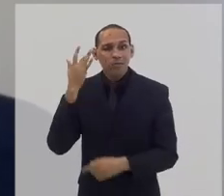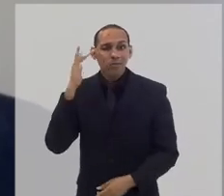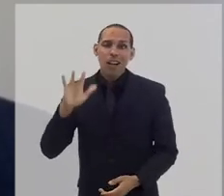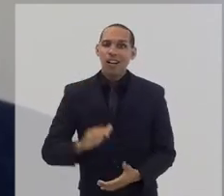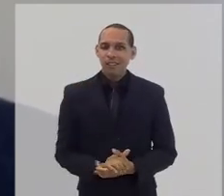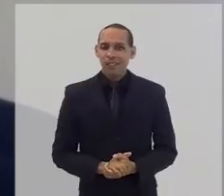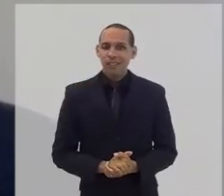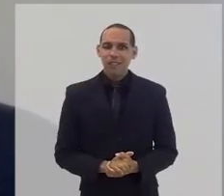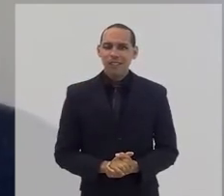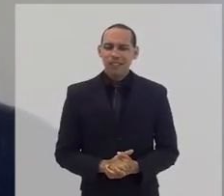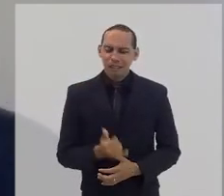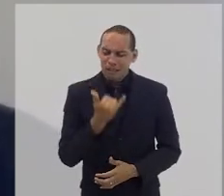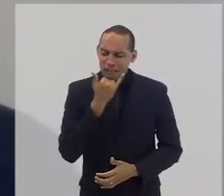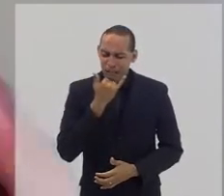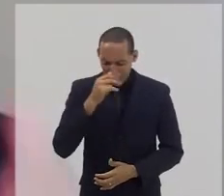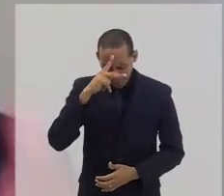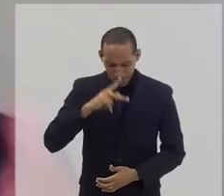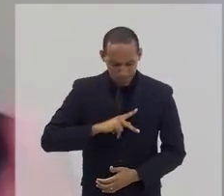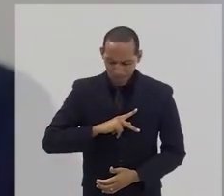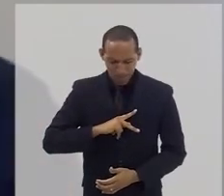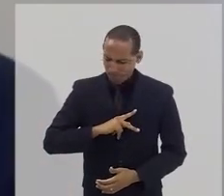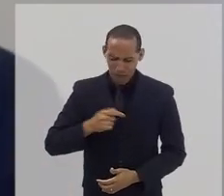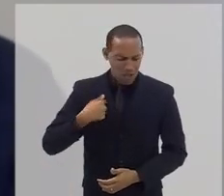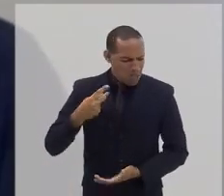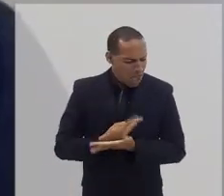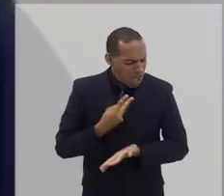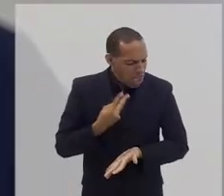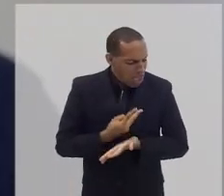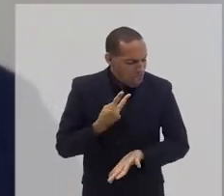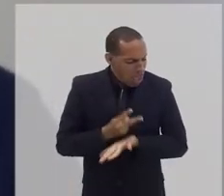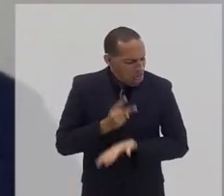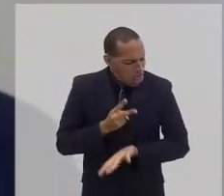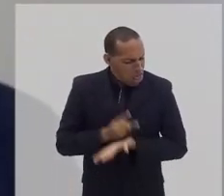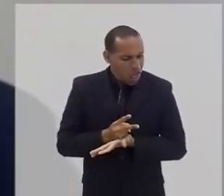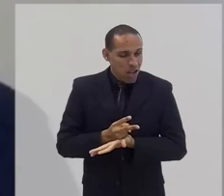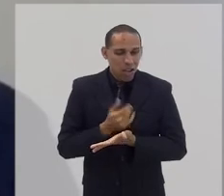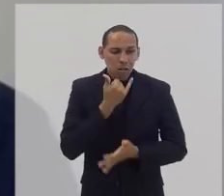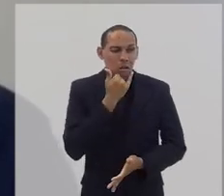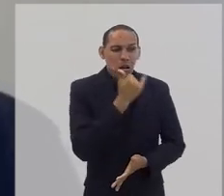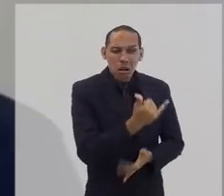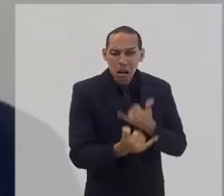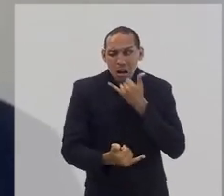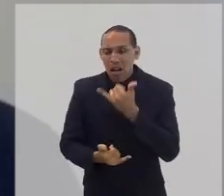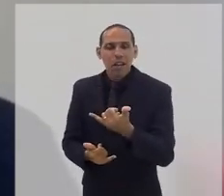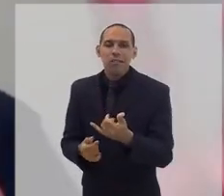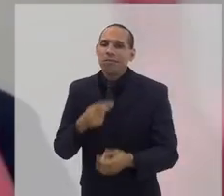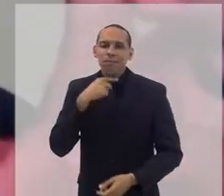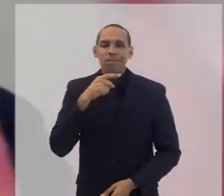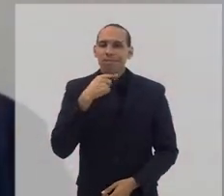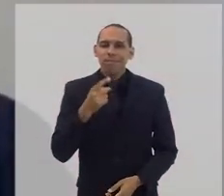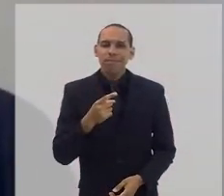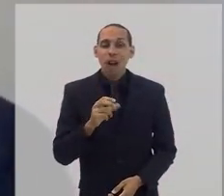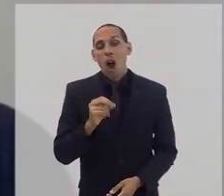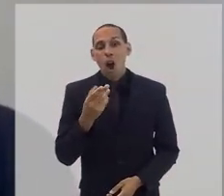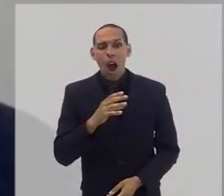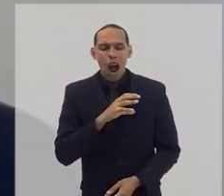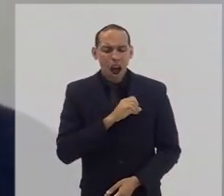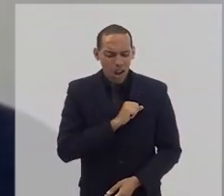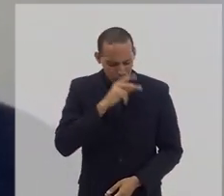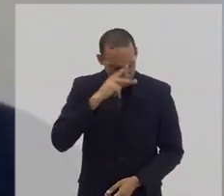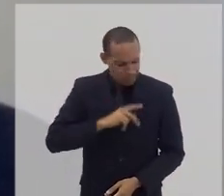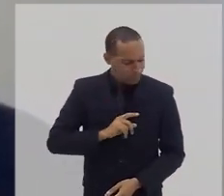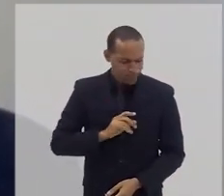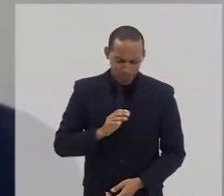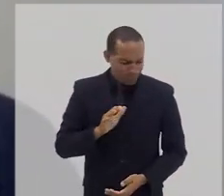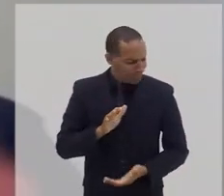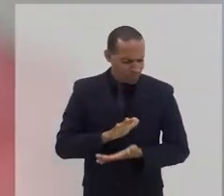aprende a perdoar os outros. Ou, no limite, como a gente não se ama, a gente também não aprende a amar os